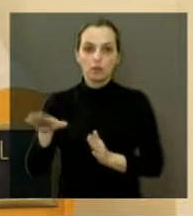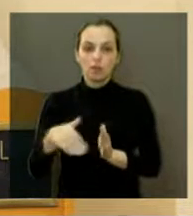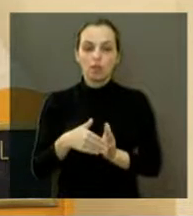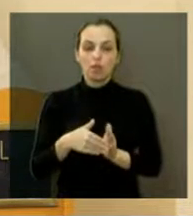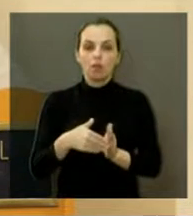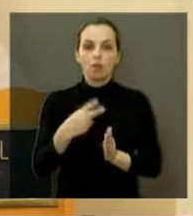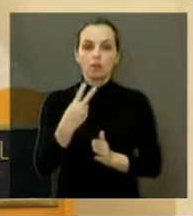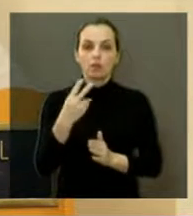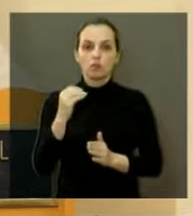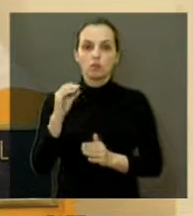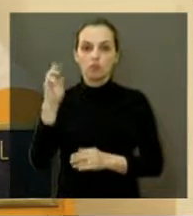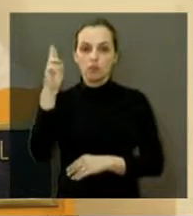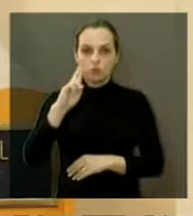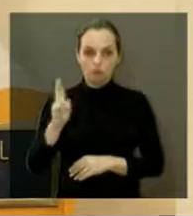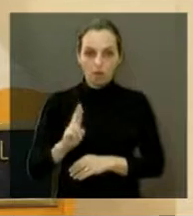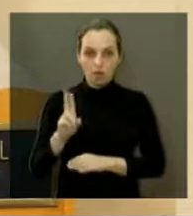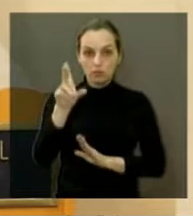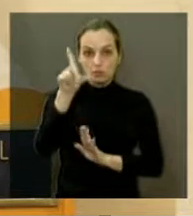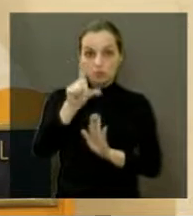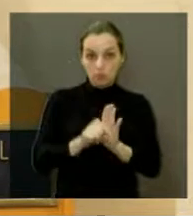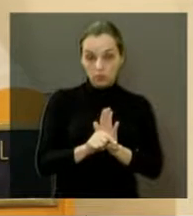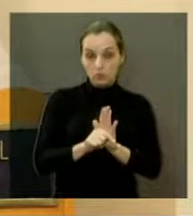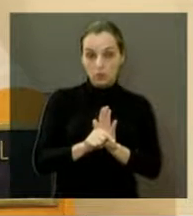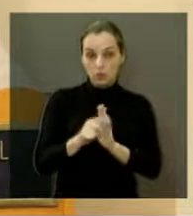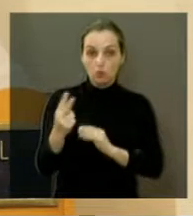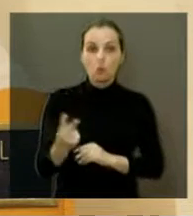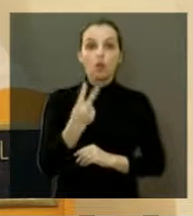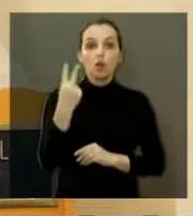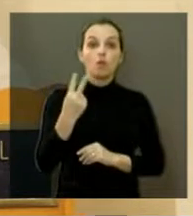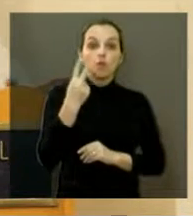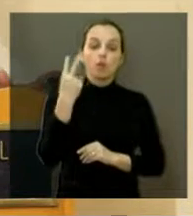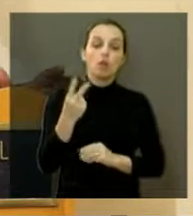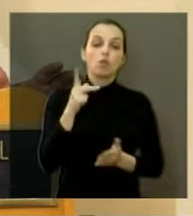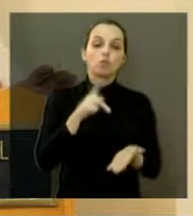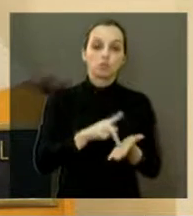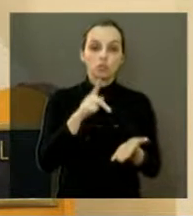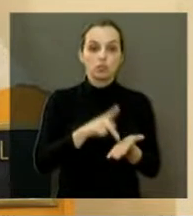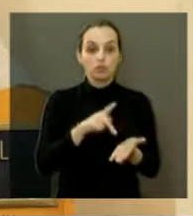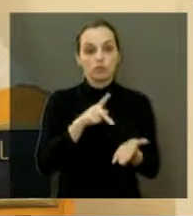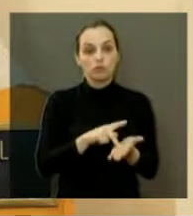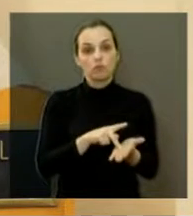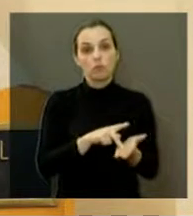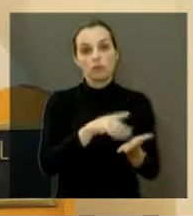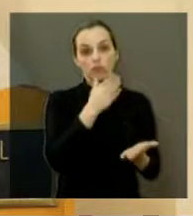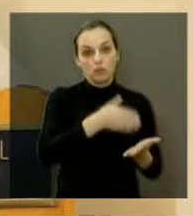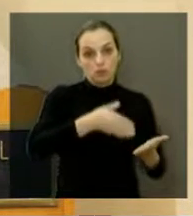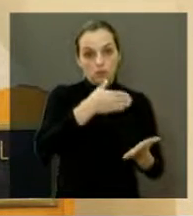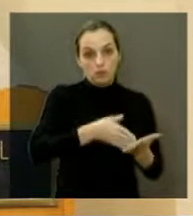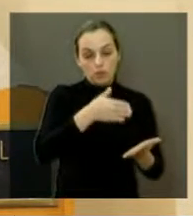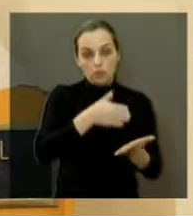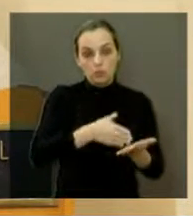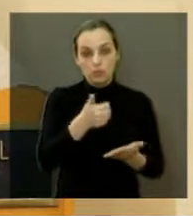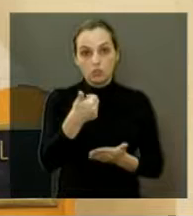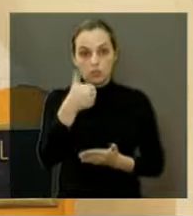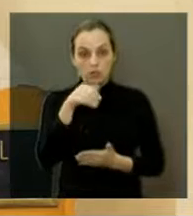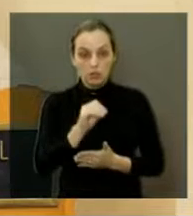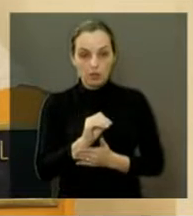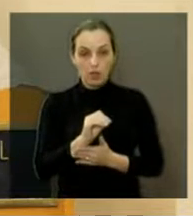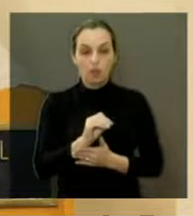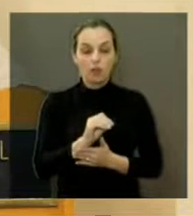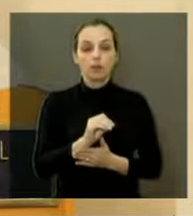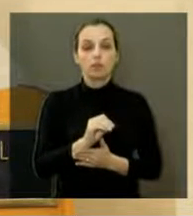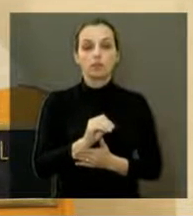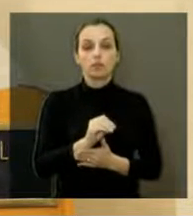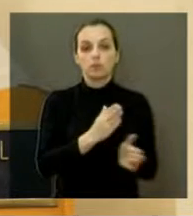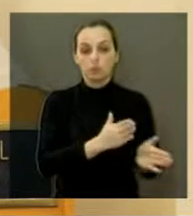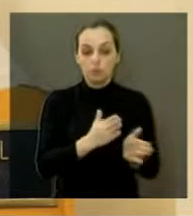diminuição aí, muito grande, que poderá ser dividida até em 10 vezes, se for